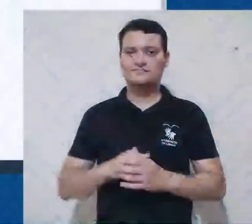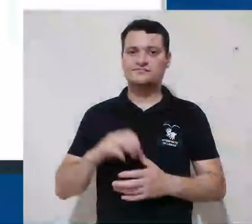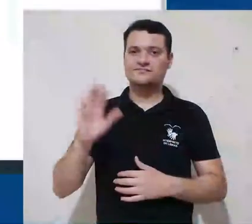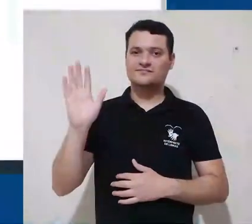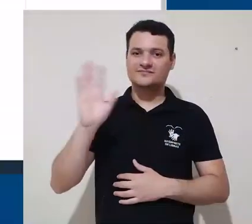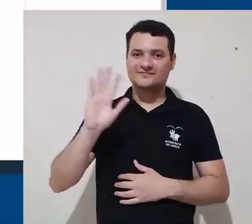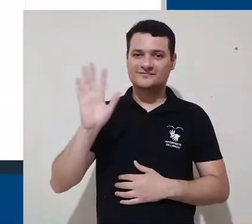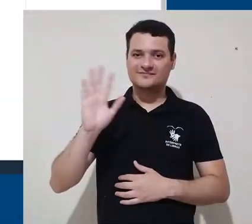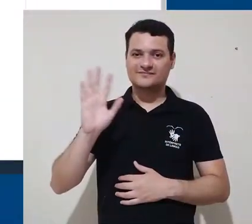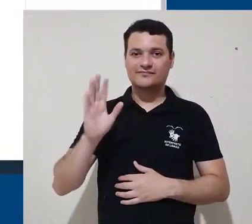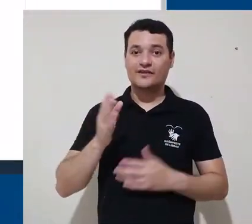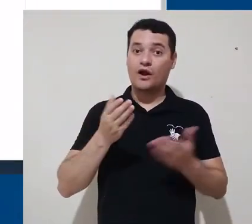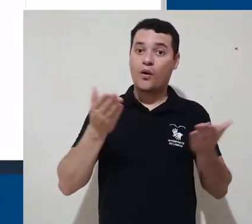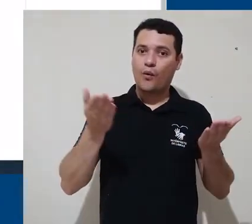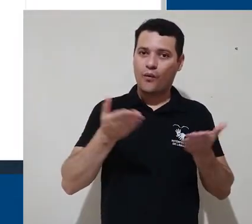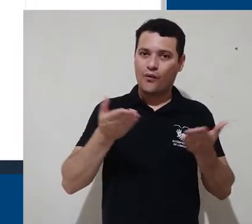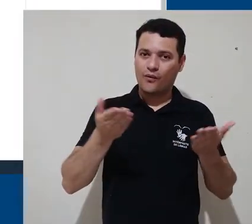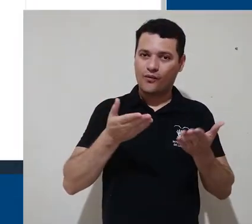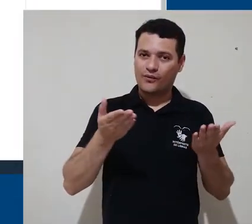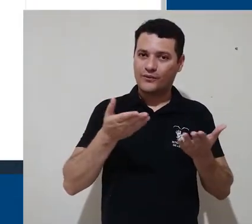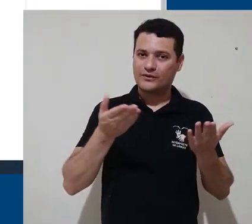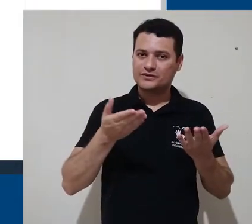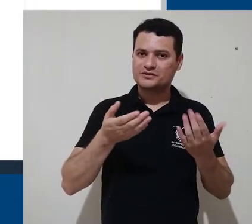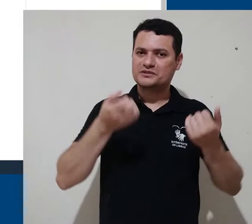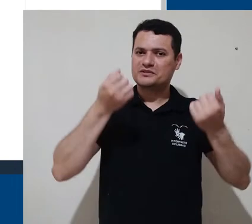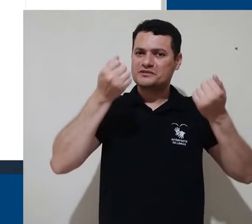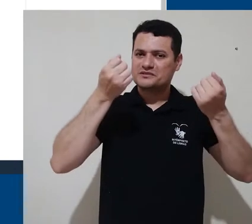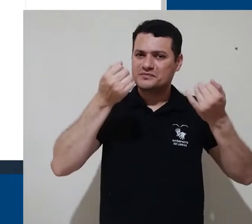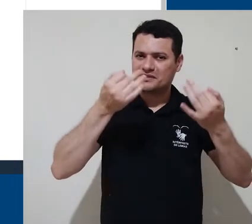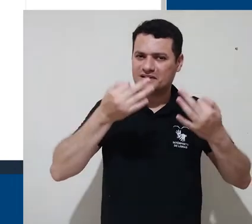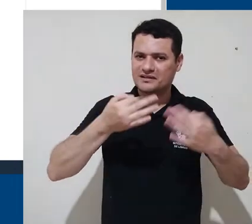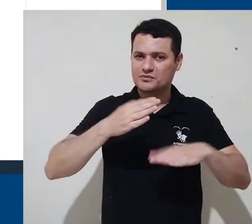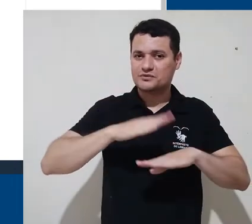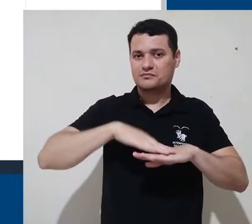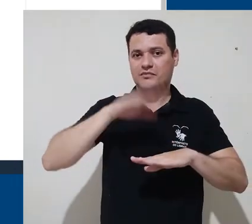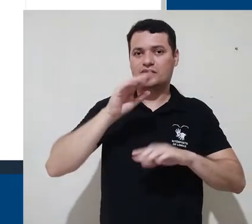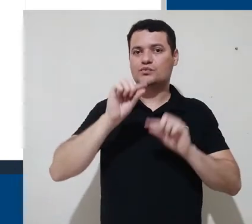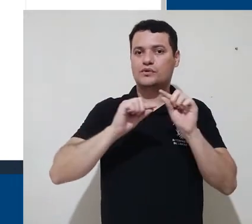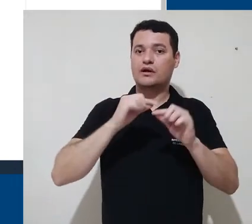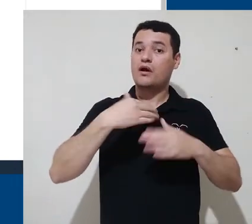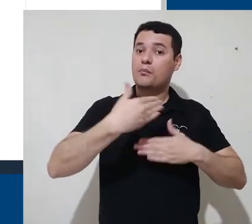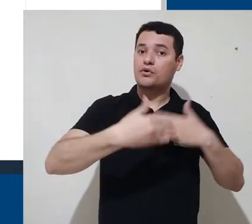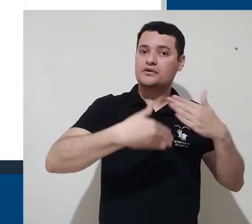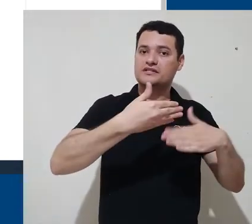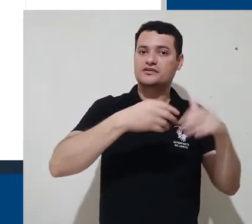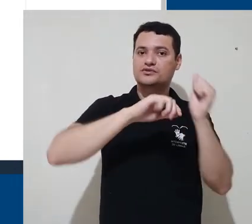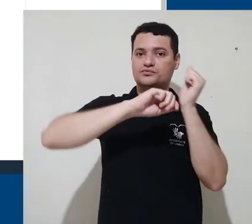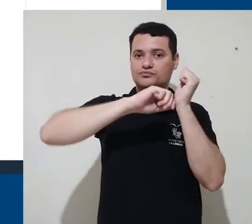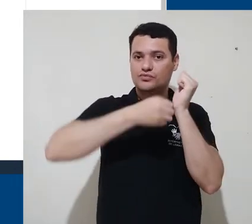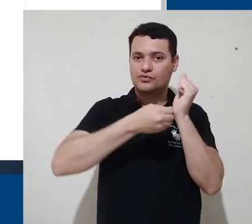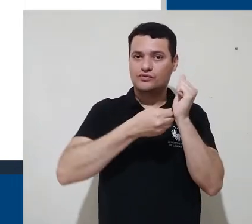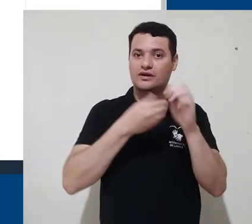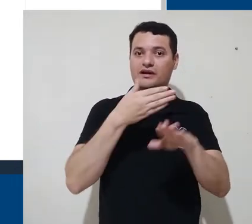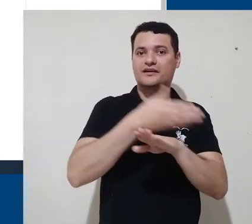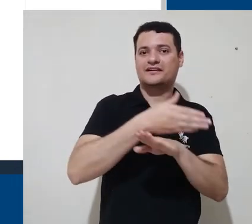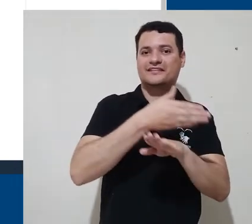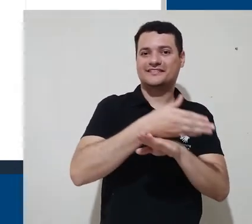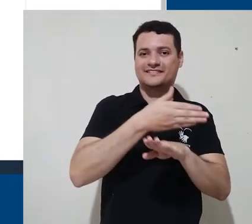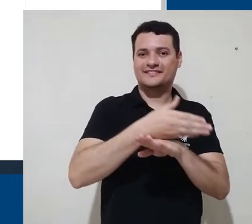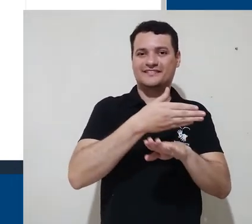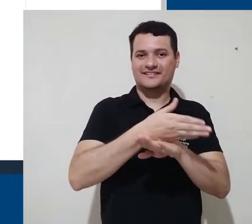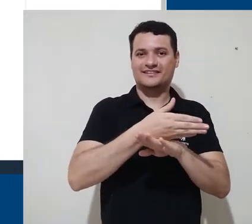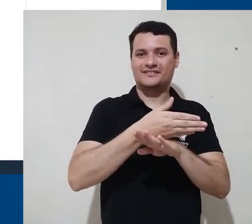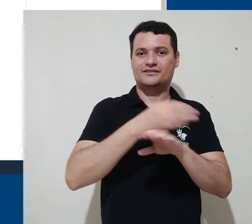Olá! Hoje daremos mais informações sobre o processo de login em uma plataforma Moodle,